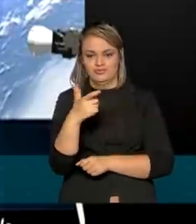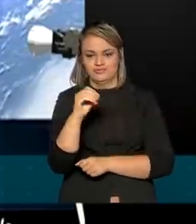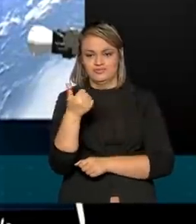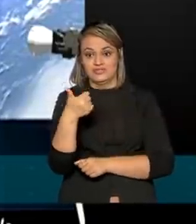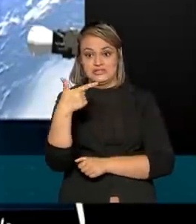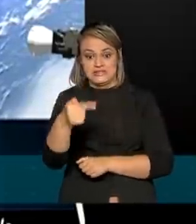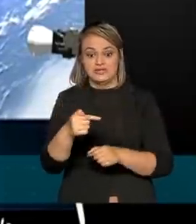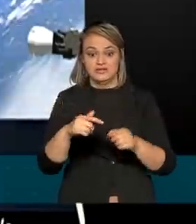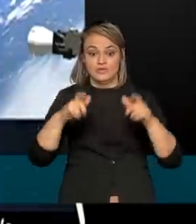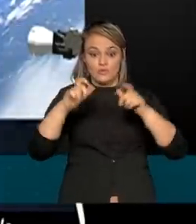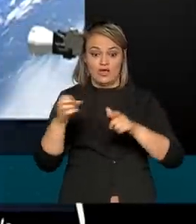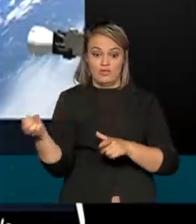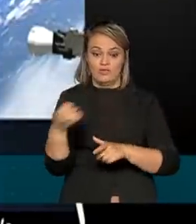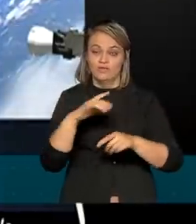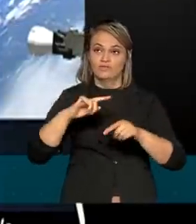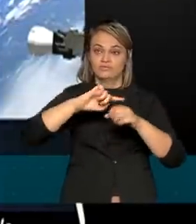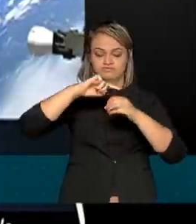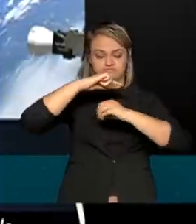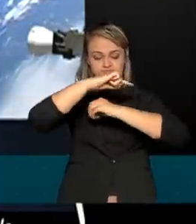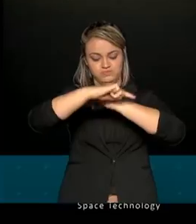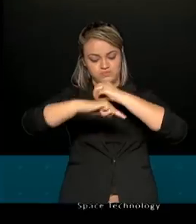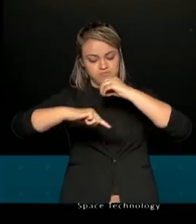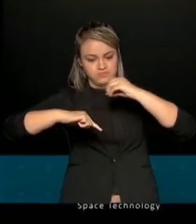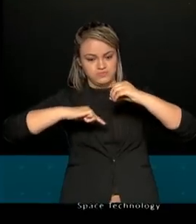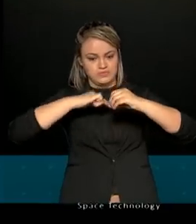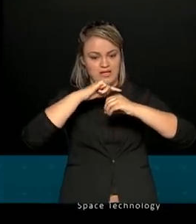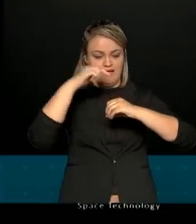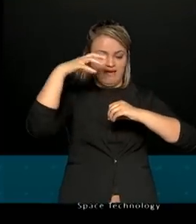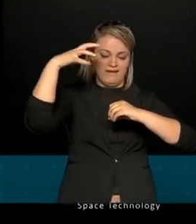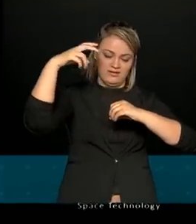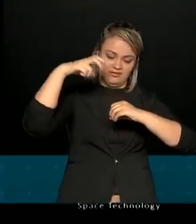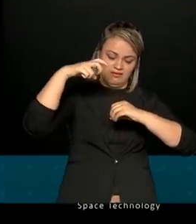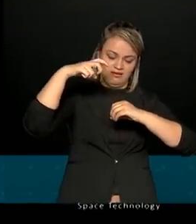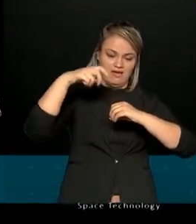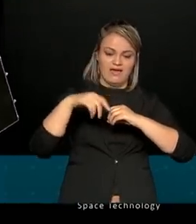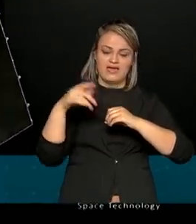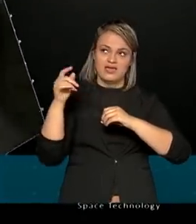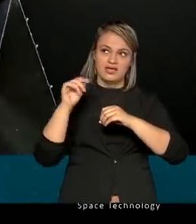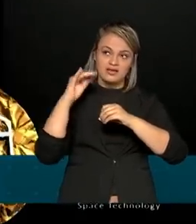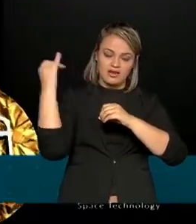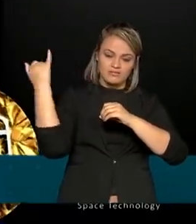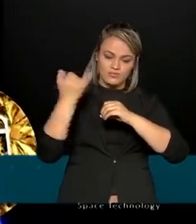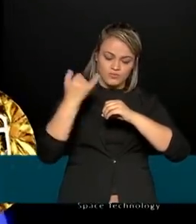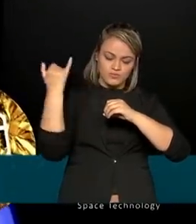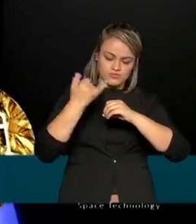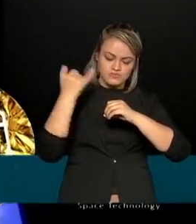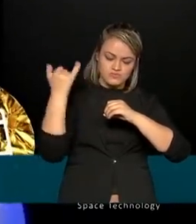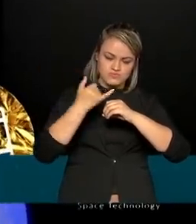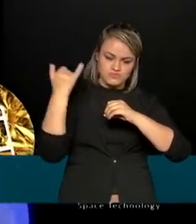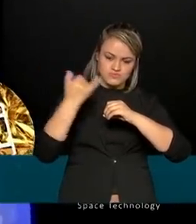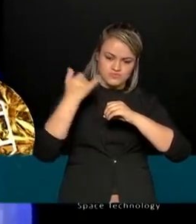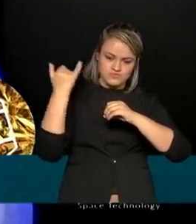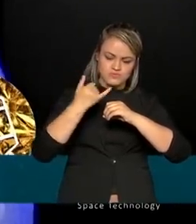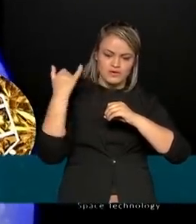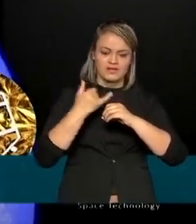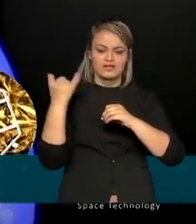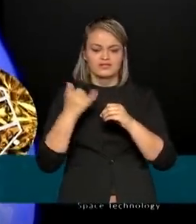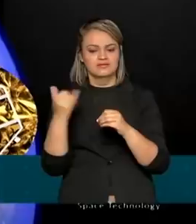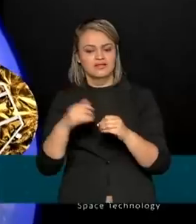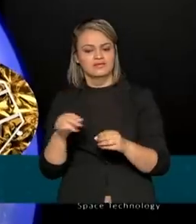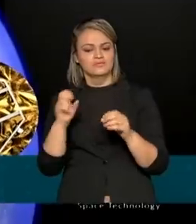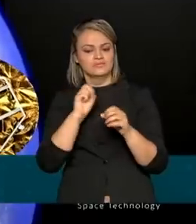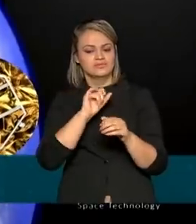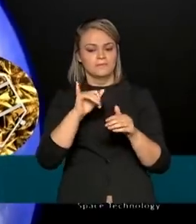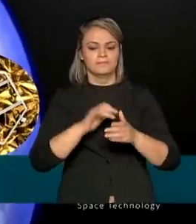novo lugar no espaço. Na órbita da Terra, o SGDC recebe, amplifica e envia de volta o sinal de